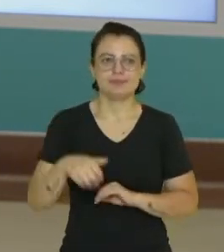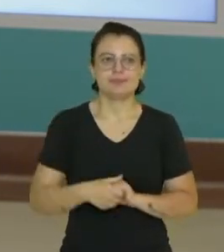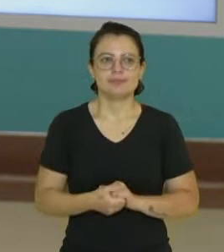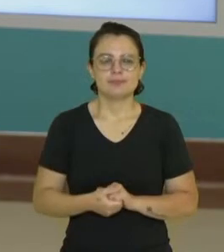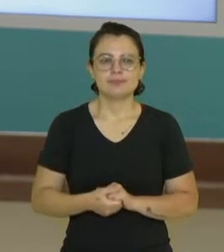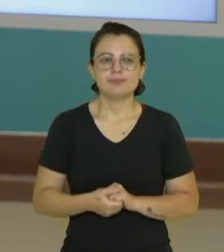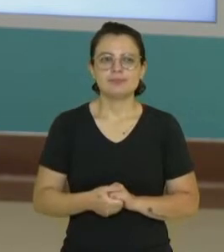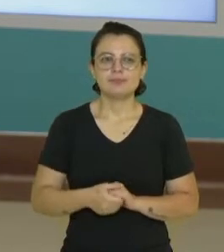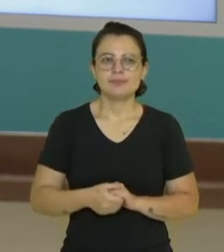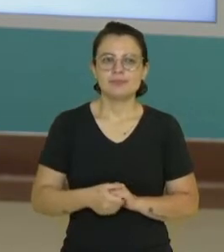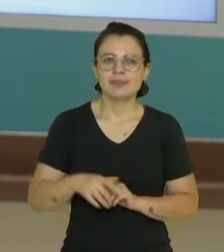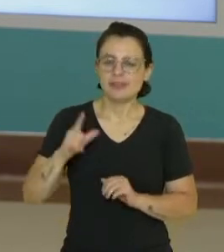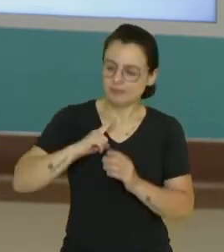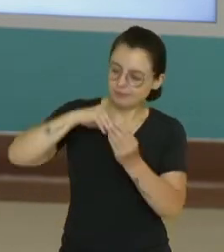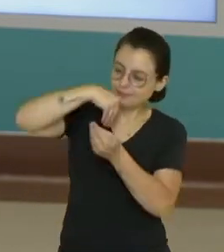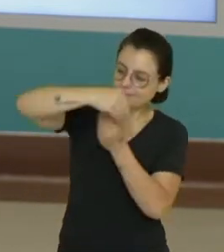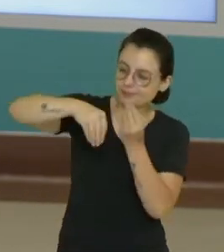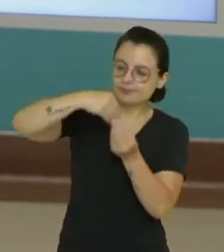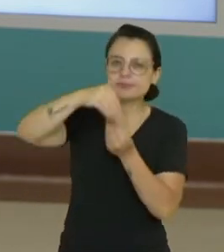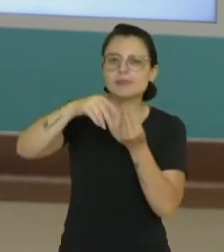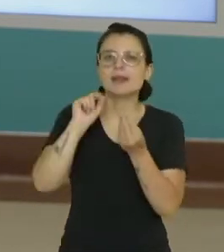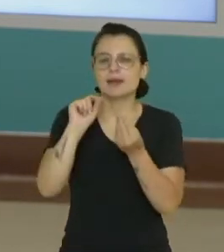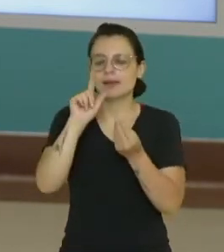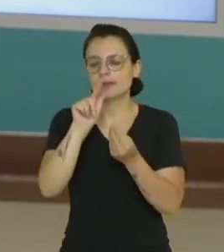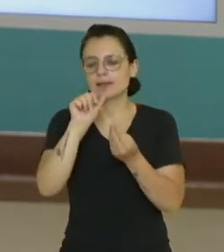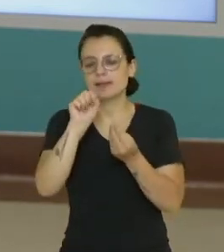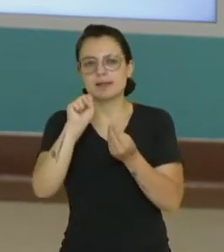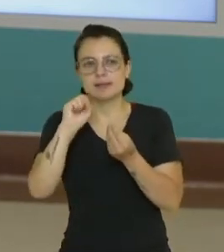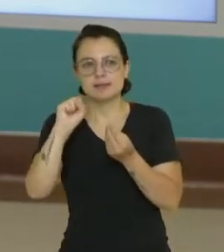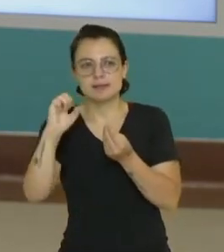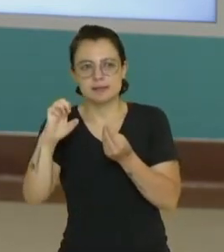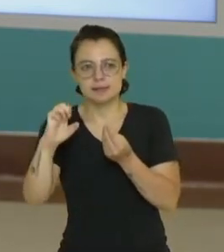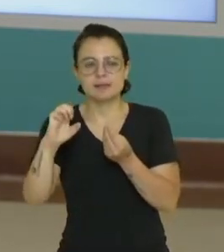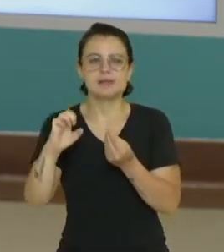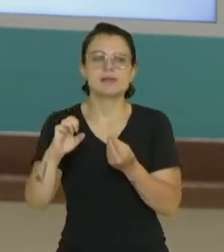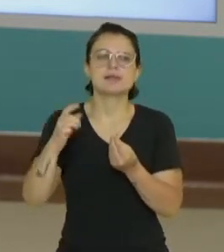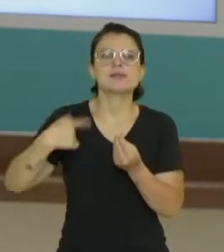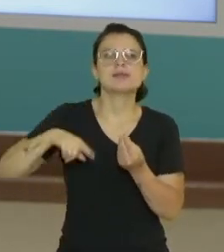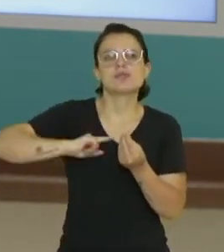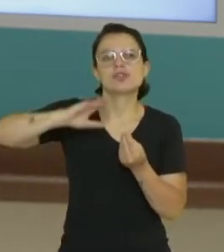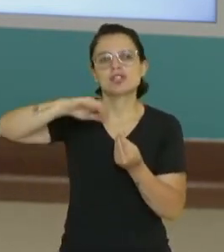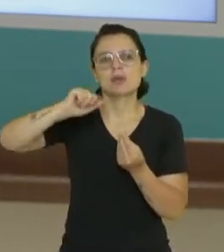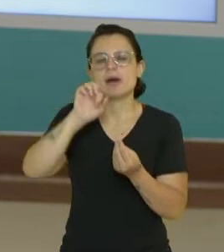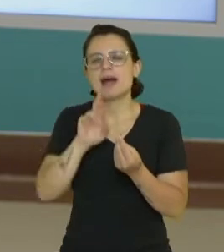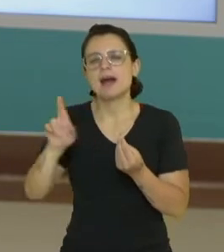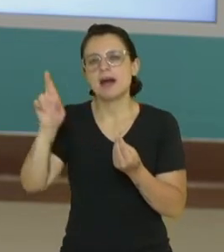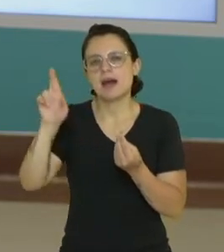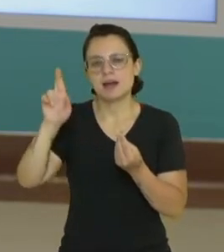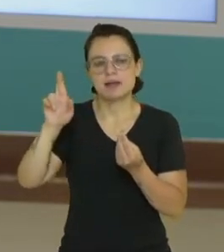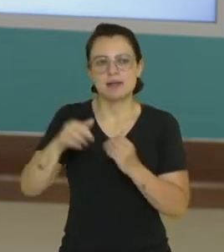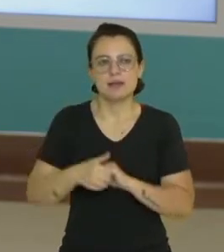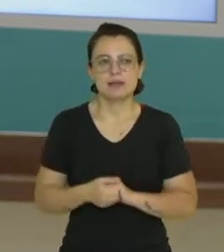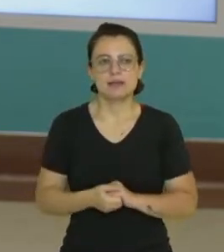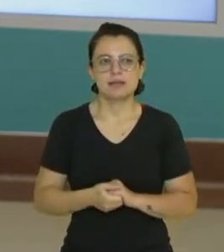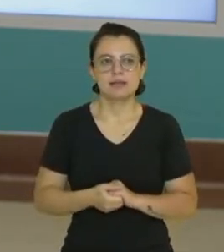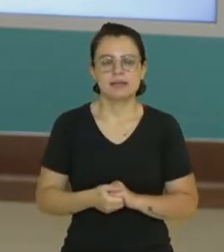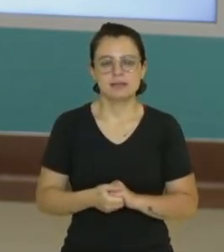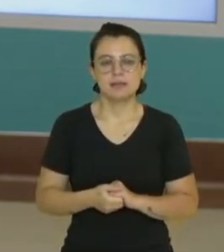Então, ela é composta por uma mistura de gases, também conhecida como ar, que envolve o nosso planeta.